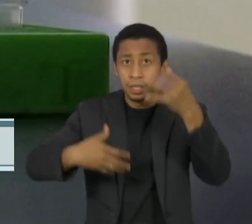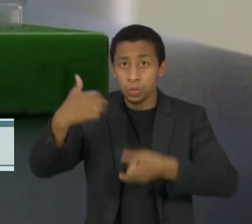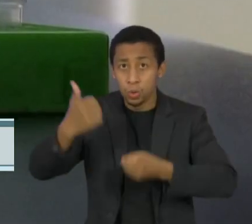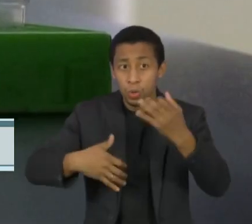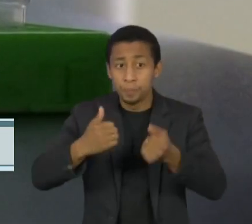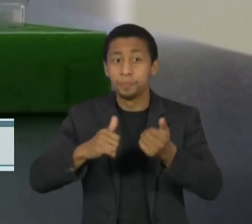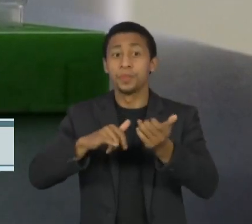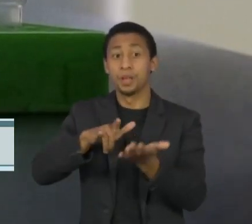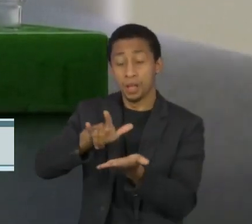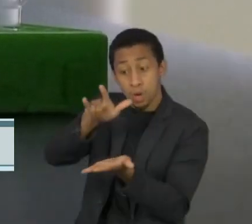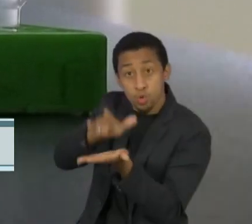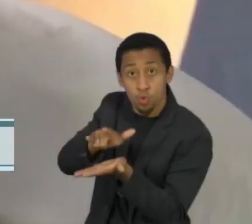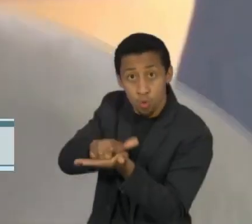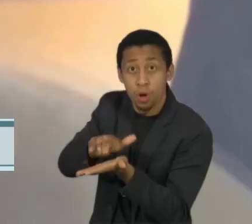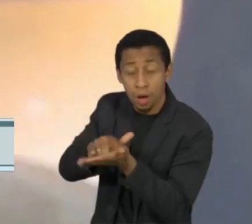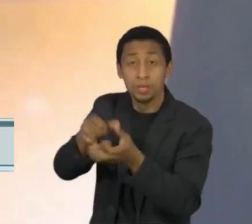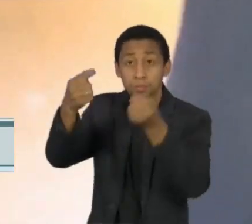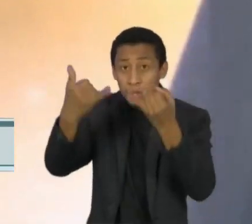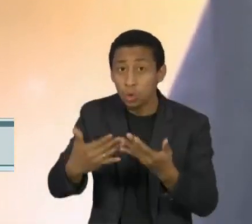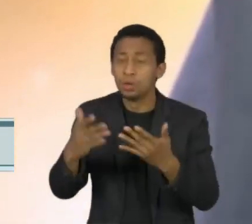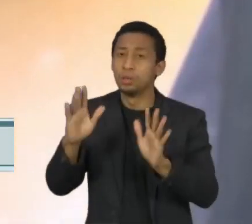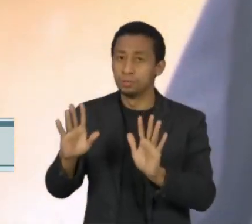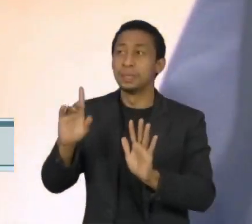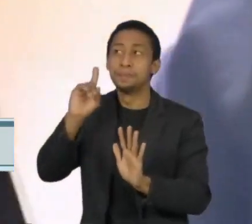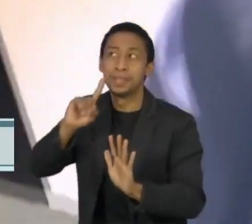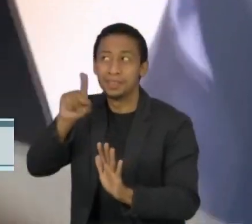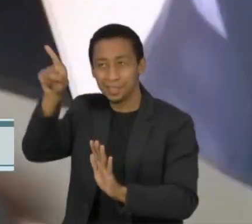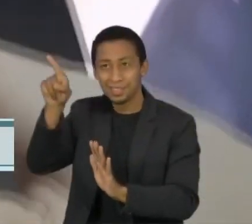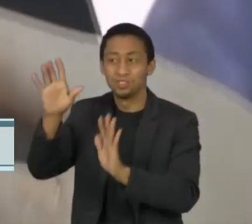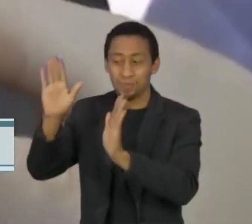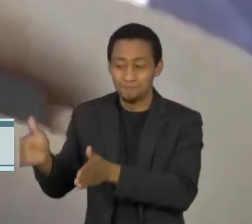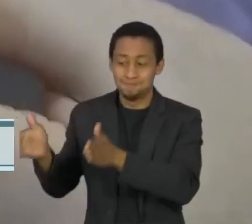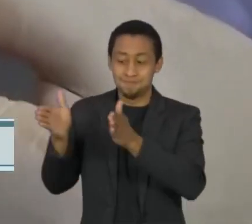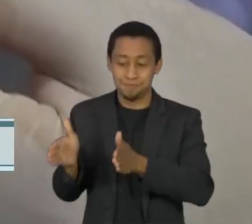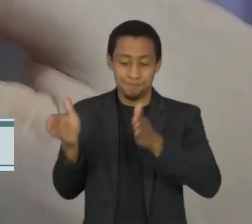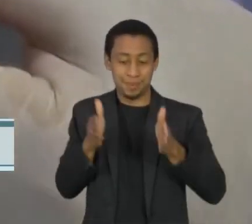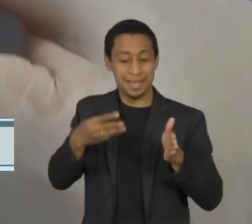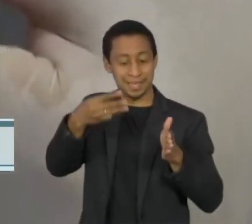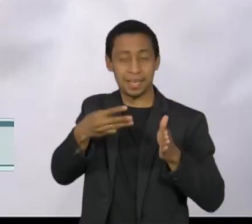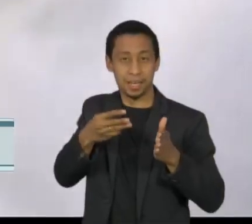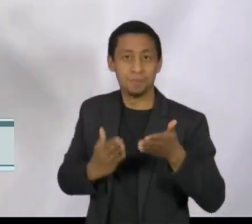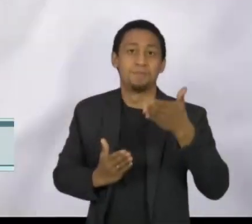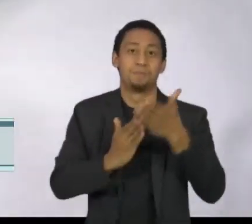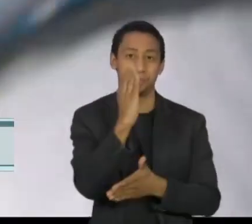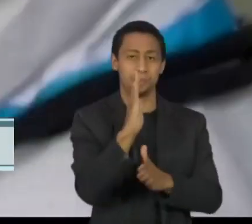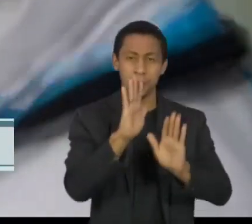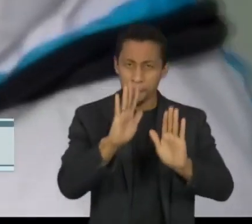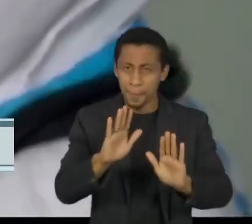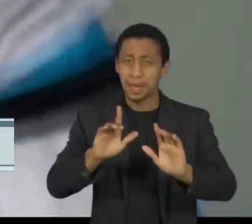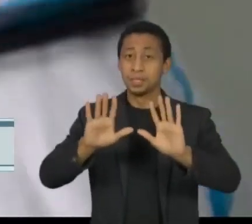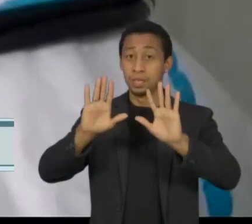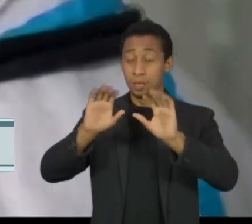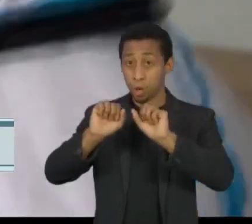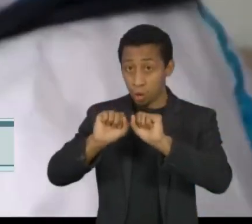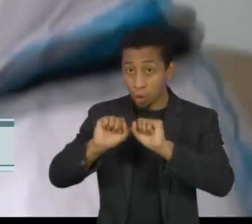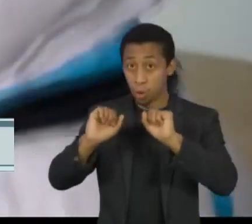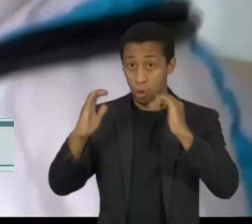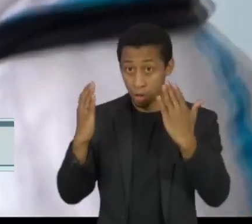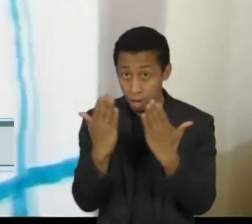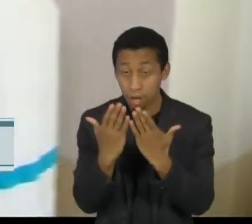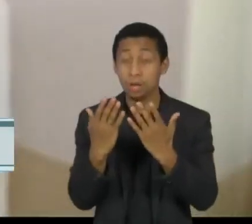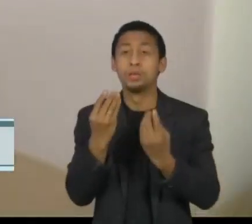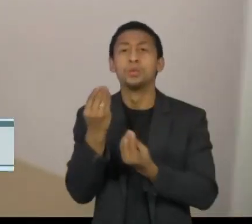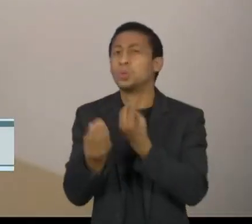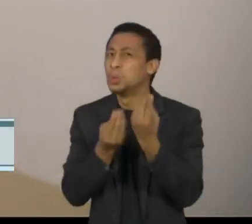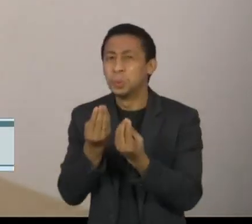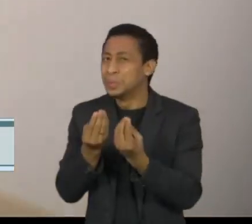americana moderna já tem autorização para entrar na fase 3, mas segundo a Organização Mundial da Saúde, os testes